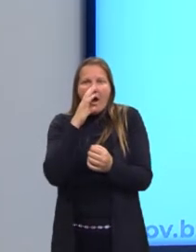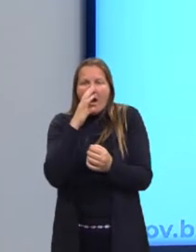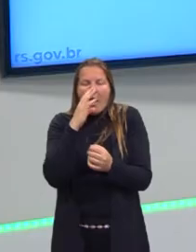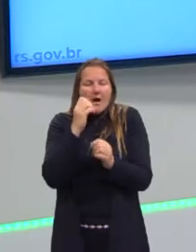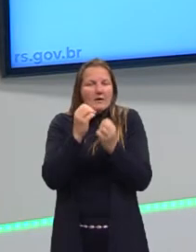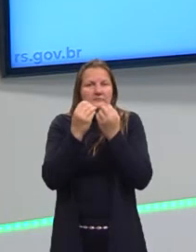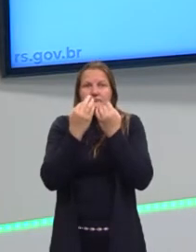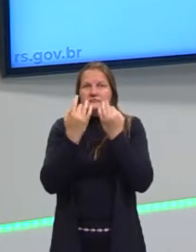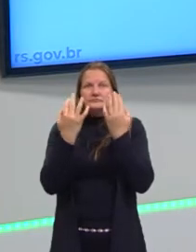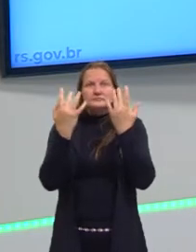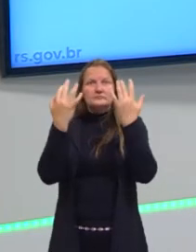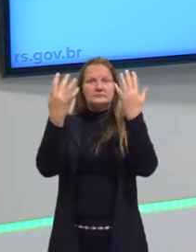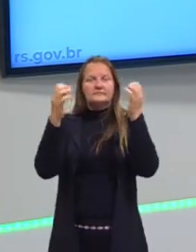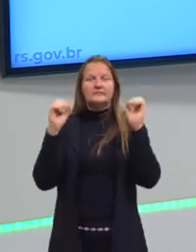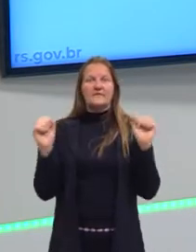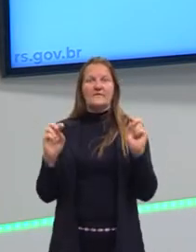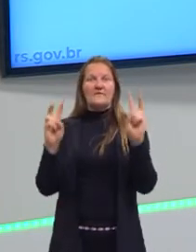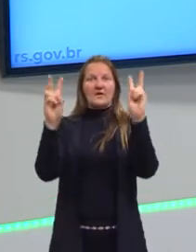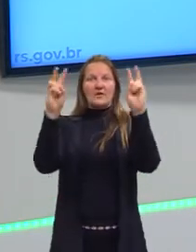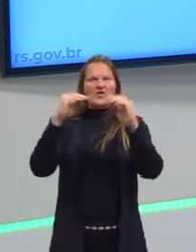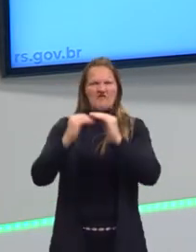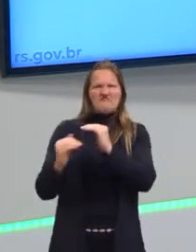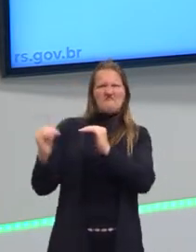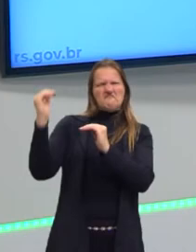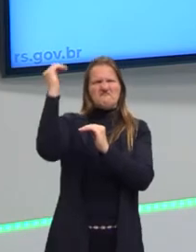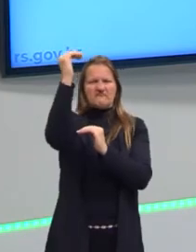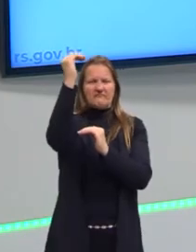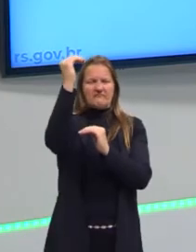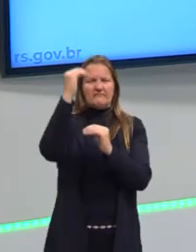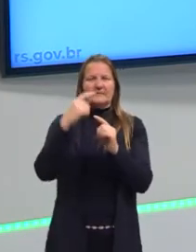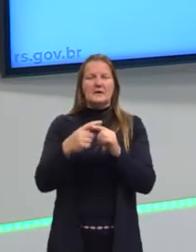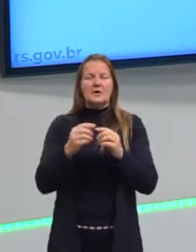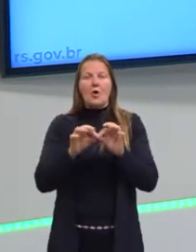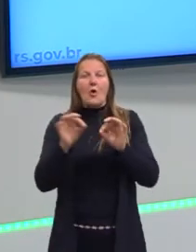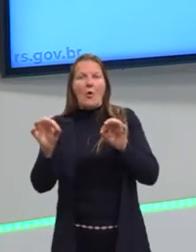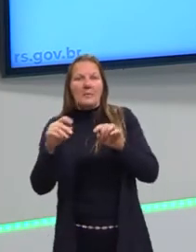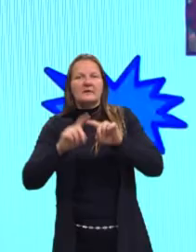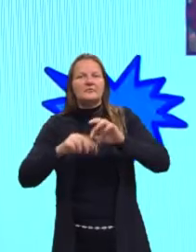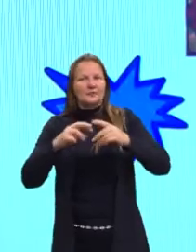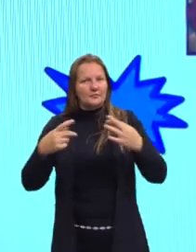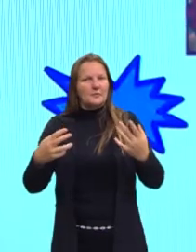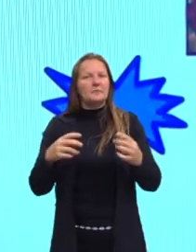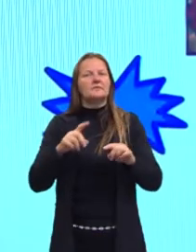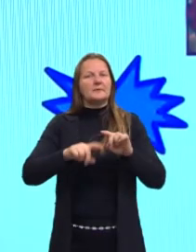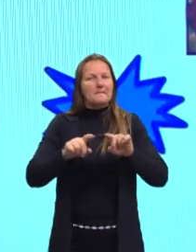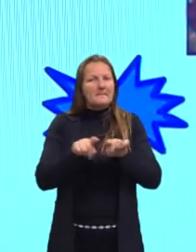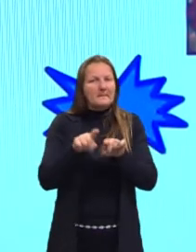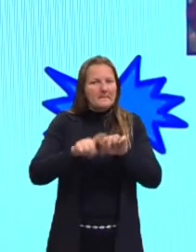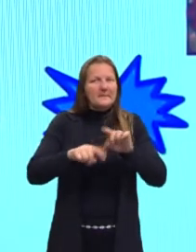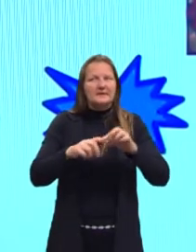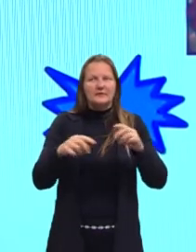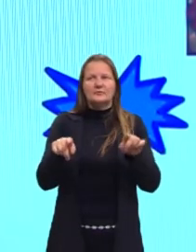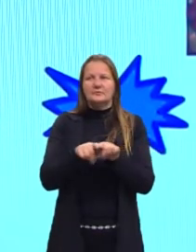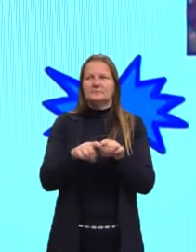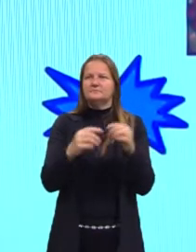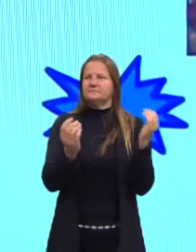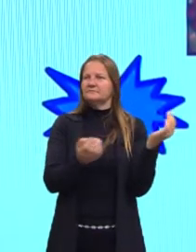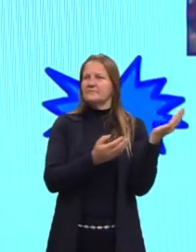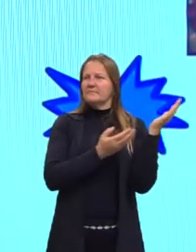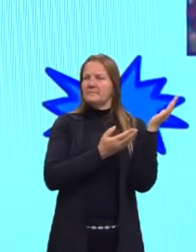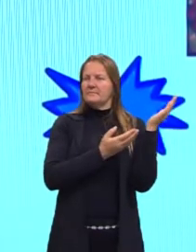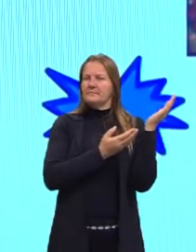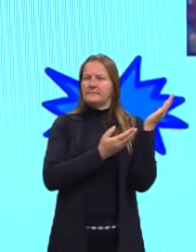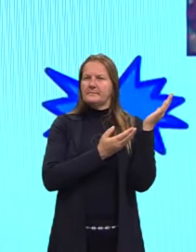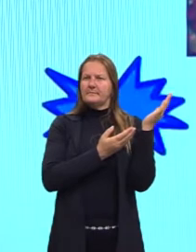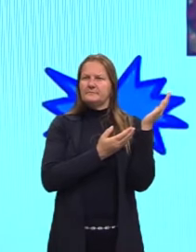muito acima do real. E a partir daí, então, isso se estende para as questões das mercadorias, né? Olha só, turma,